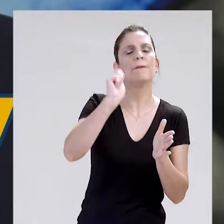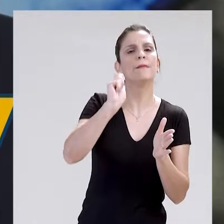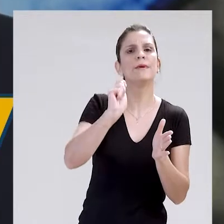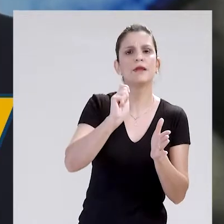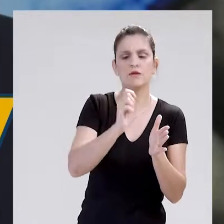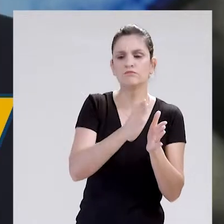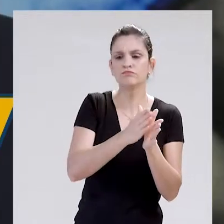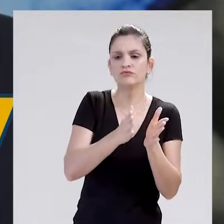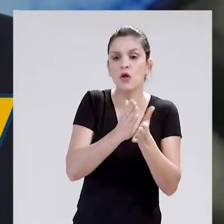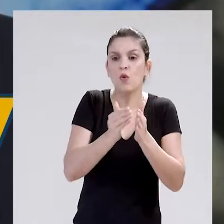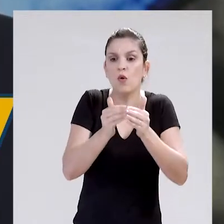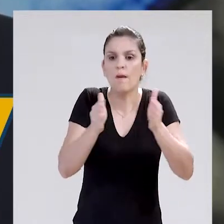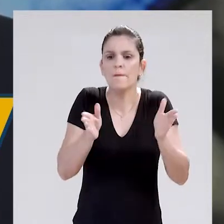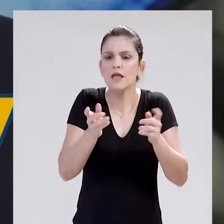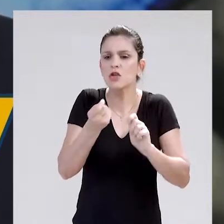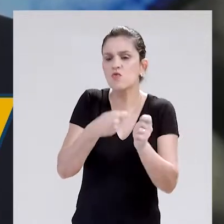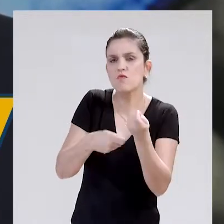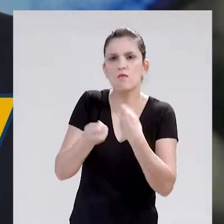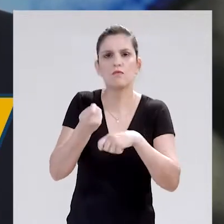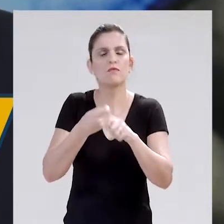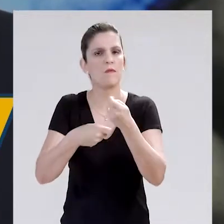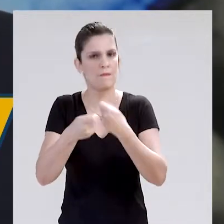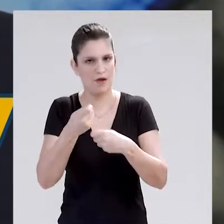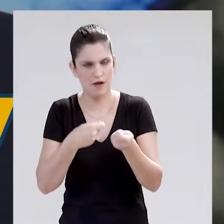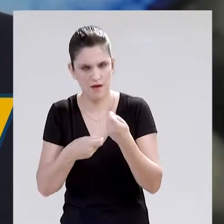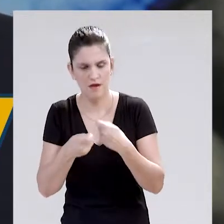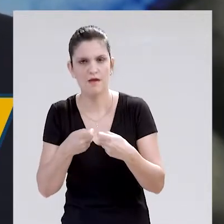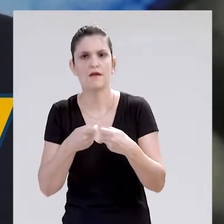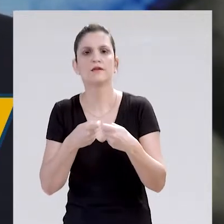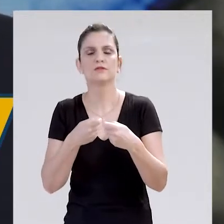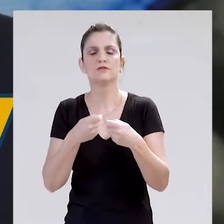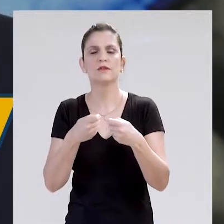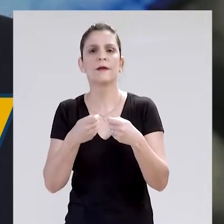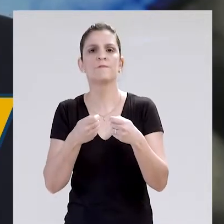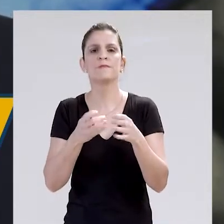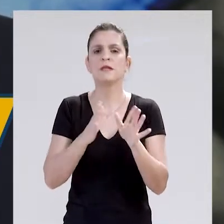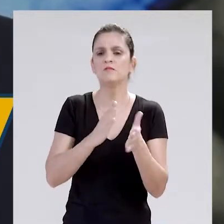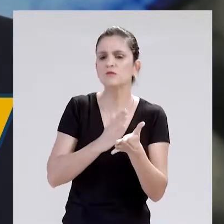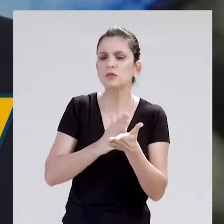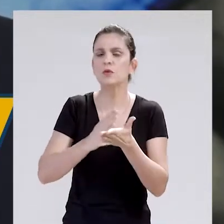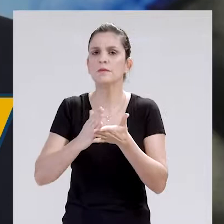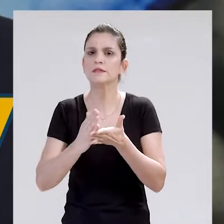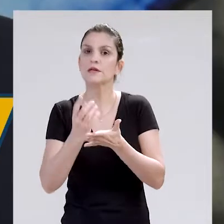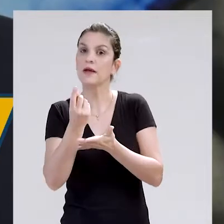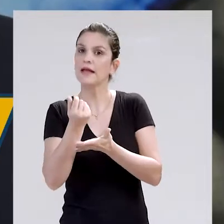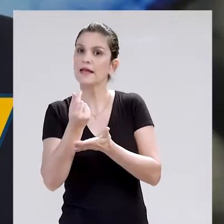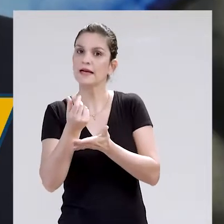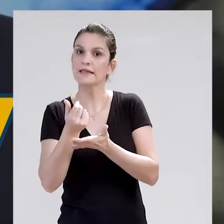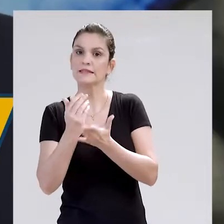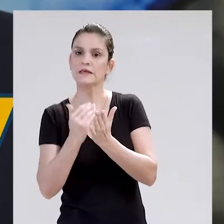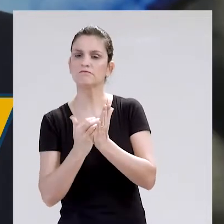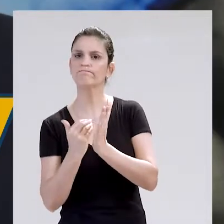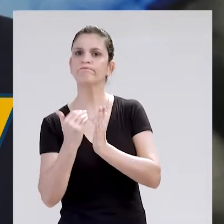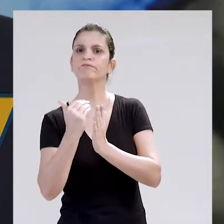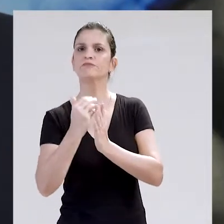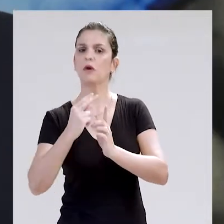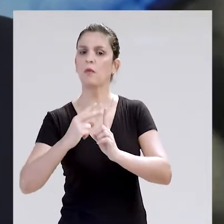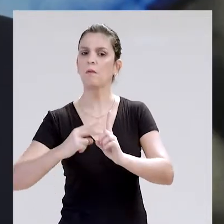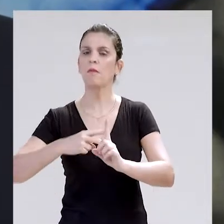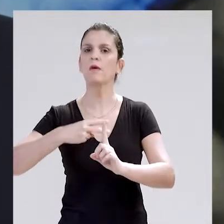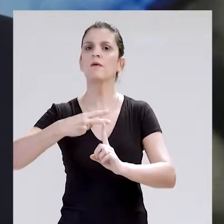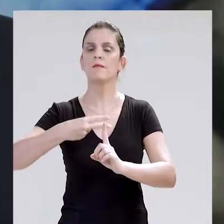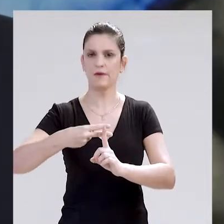tivemos uma gradativa abertura da cidade e a atividade econômica retomou aos poucos e a arrecadação também